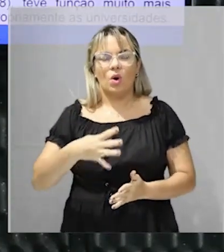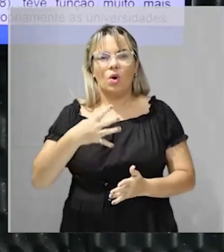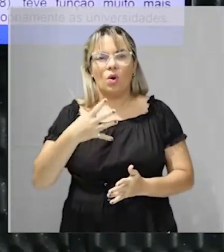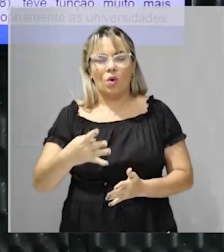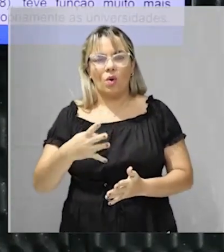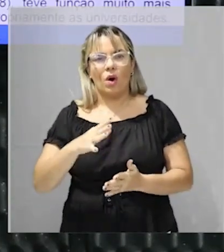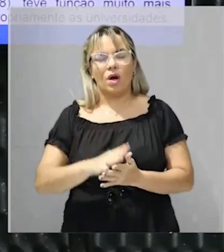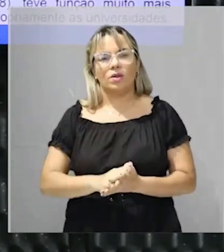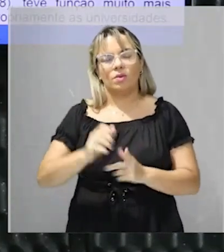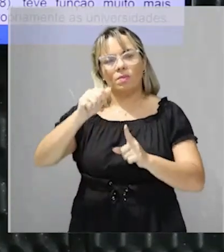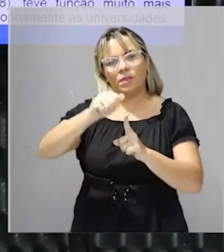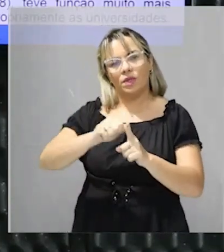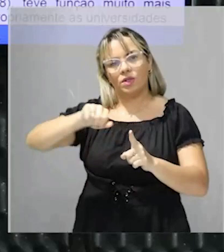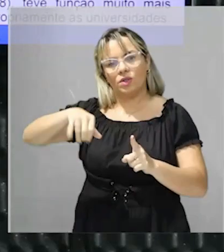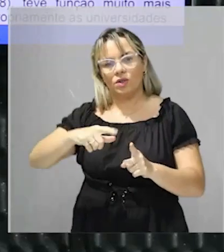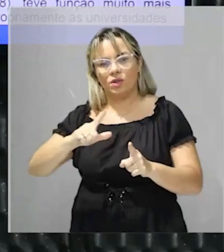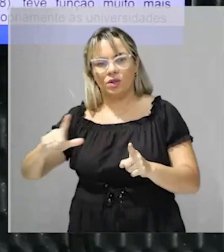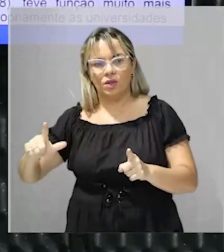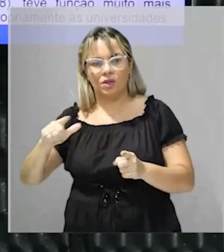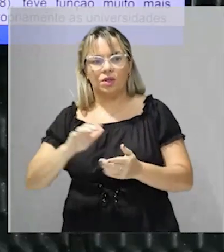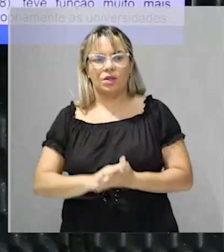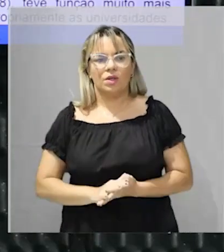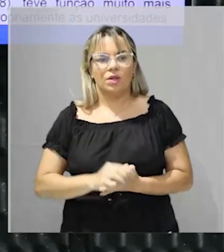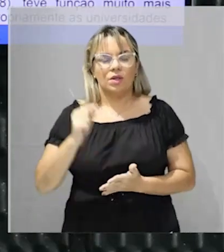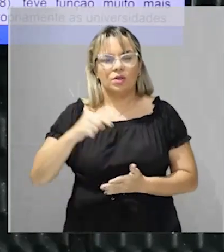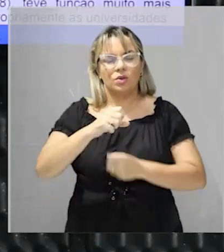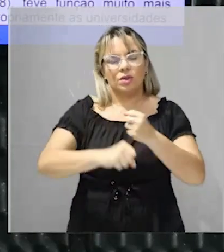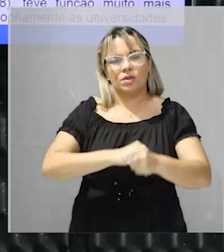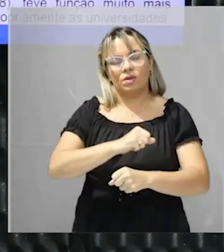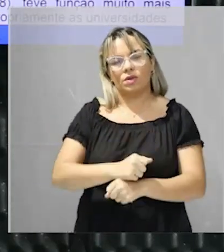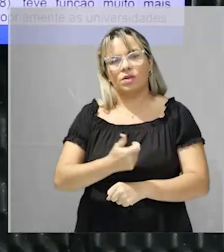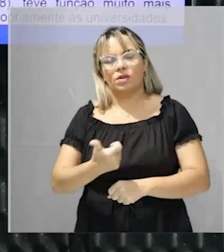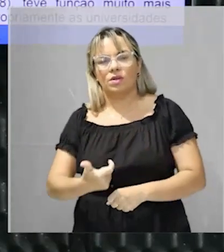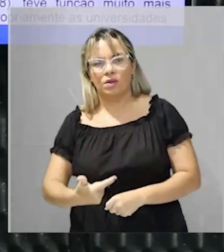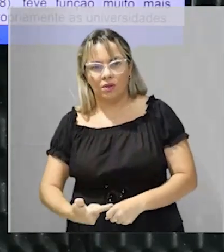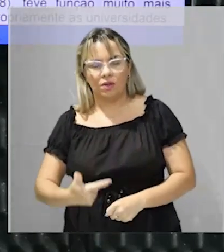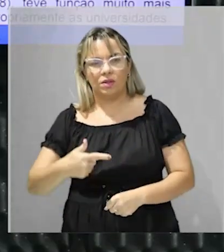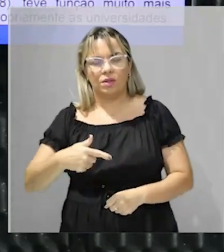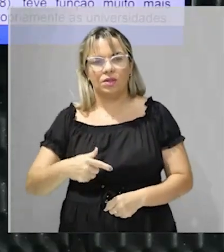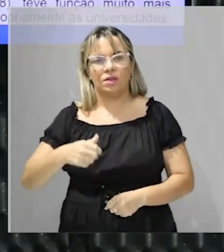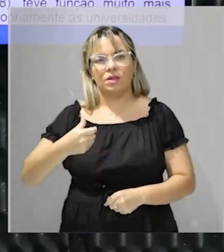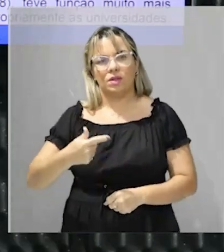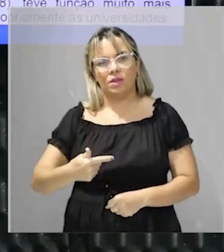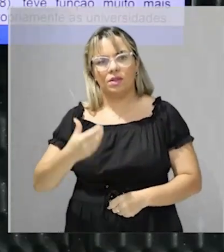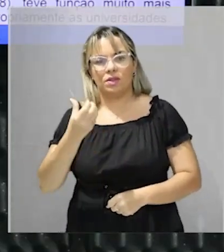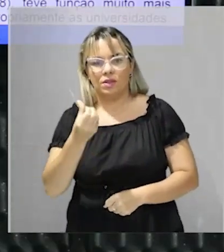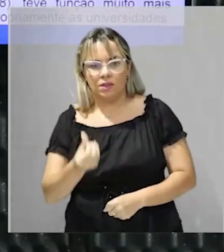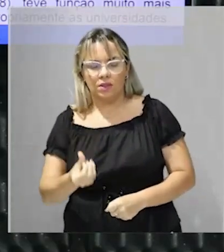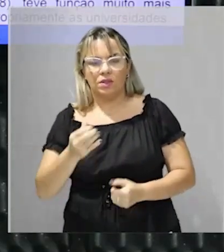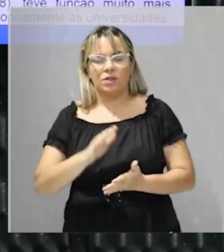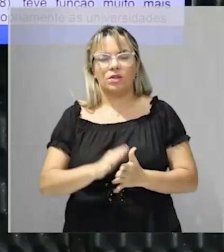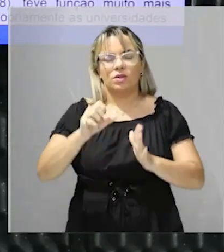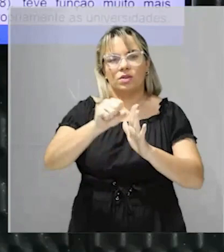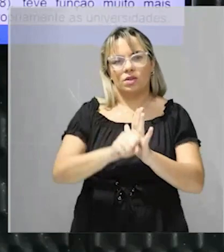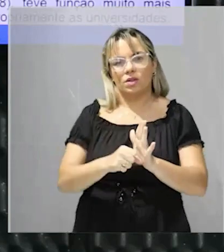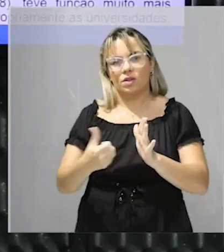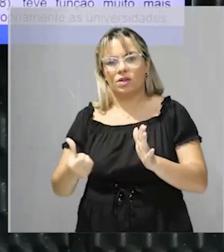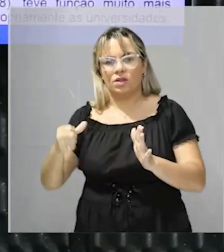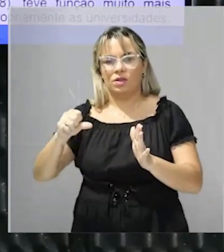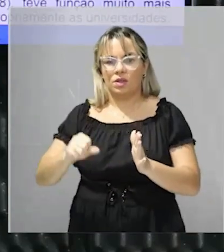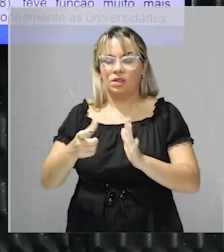1776, ainda na segunda metade do século XVIII, um processo de independência que é anterior